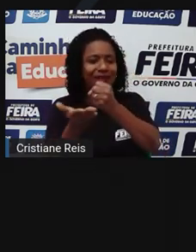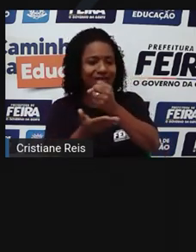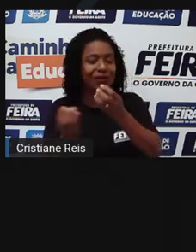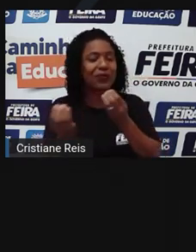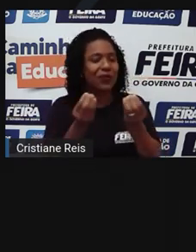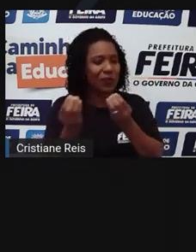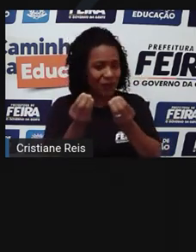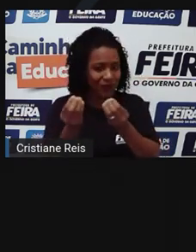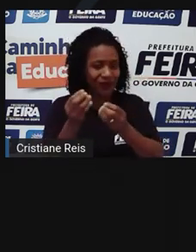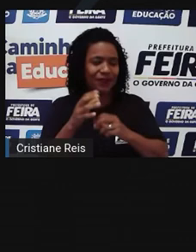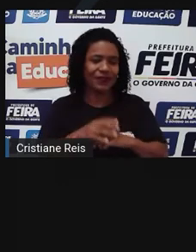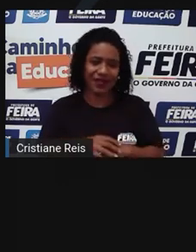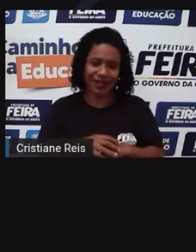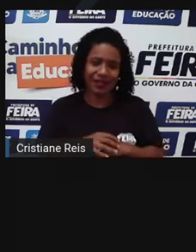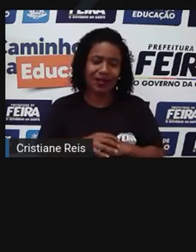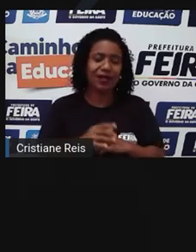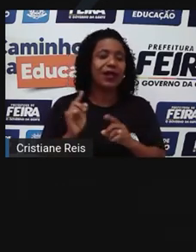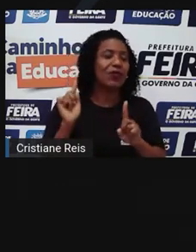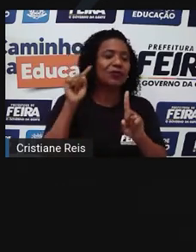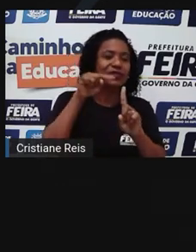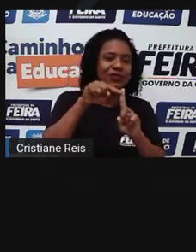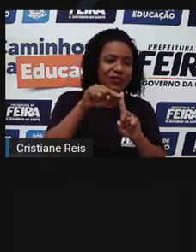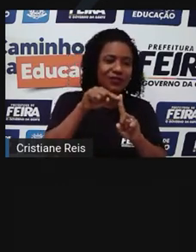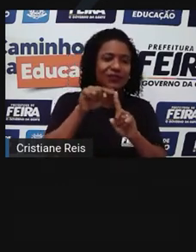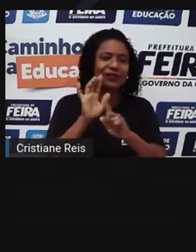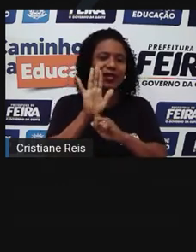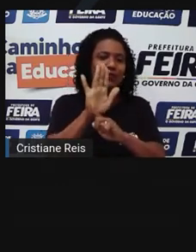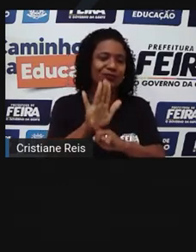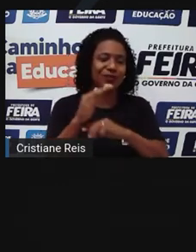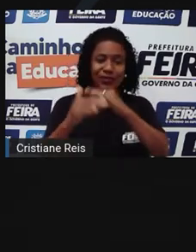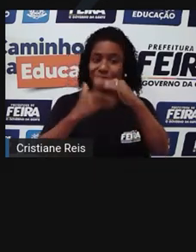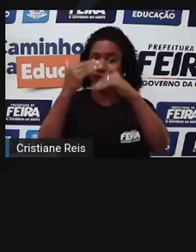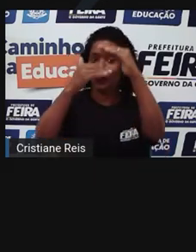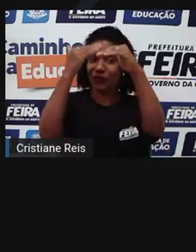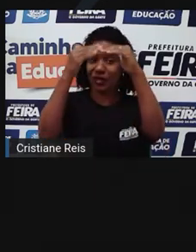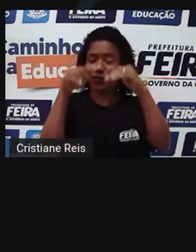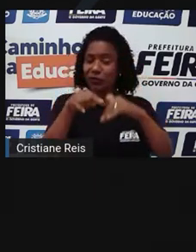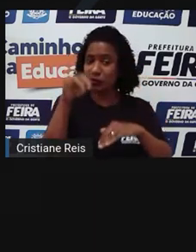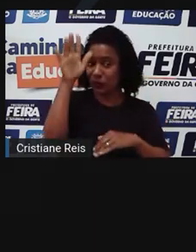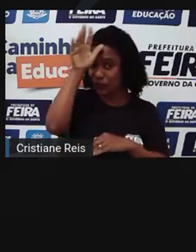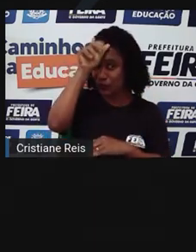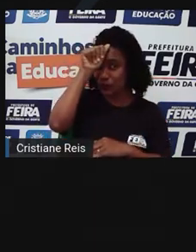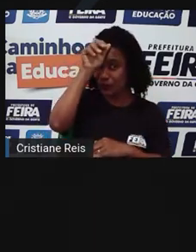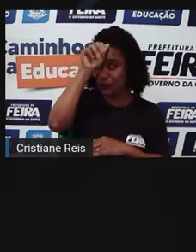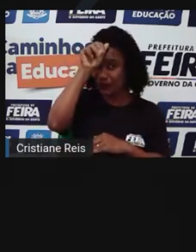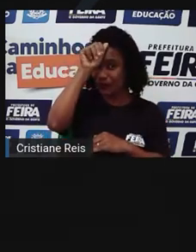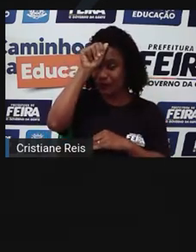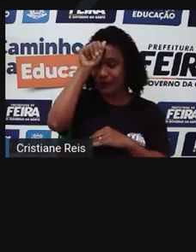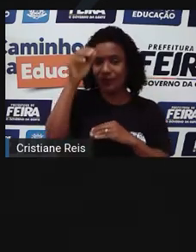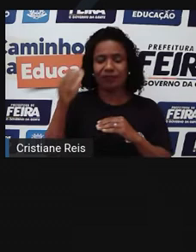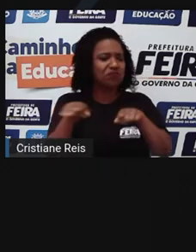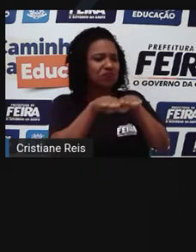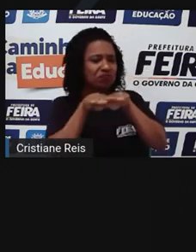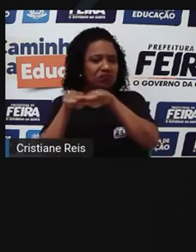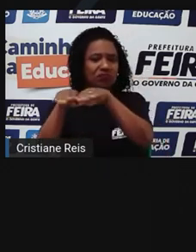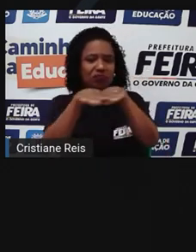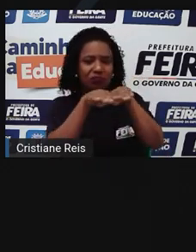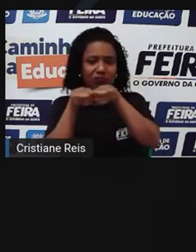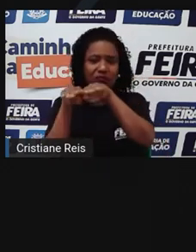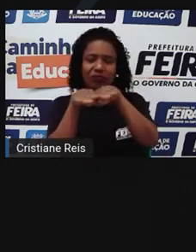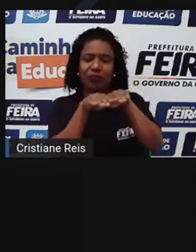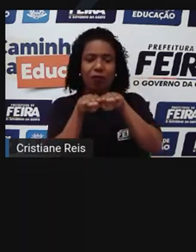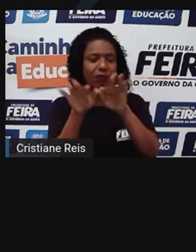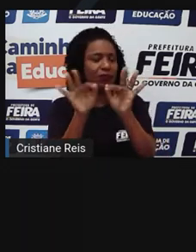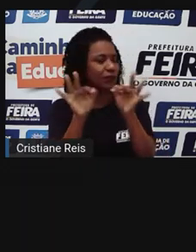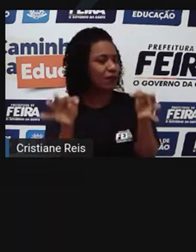básica tem, por finalidade, desenvolver o educando, assegurando-lhe a formação comum e indispensável